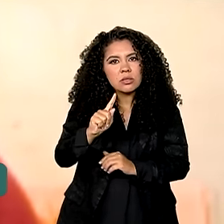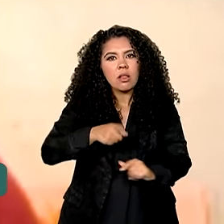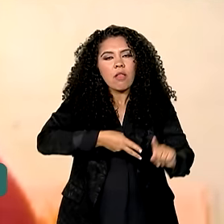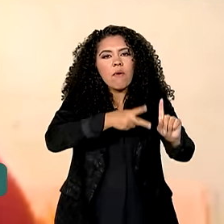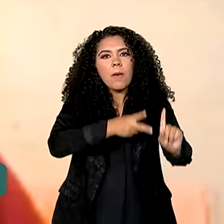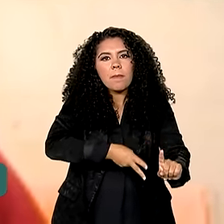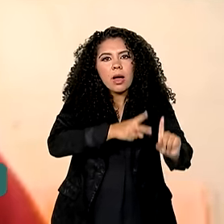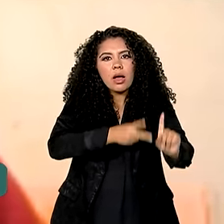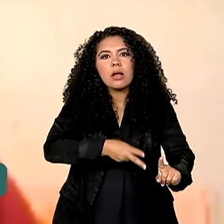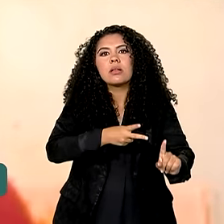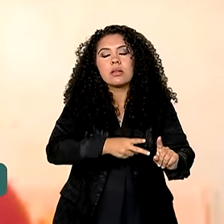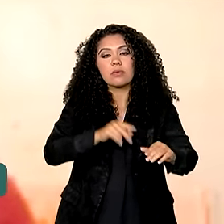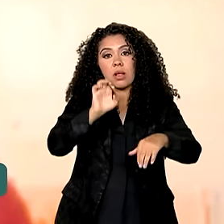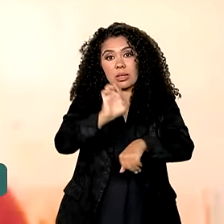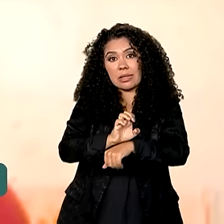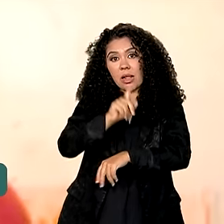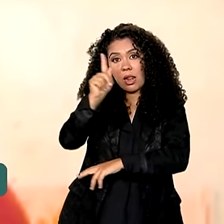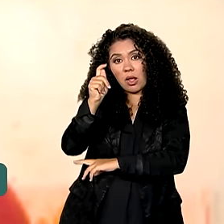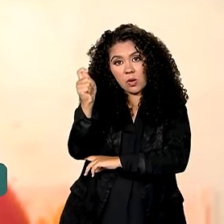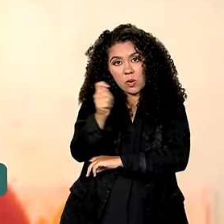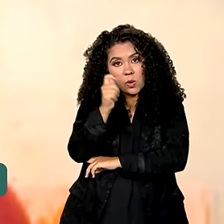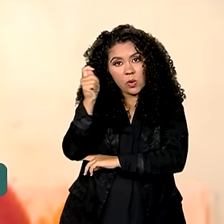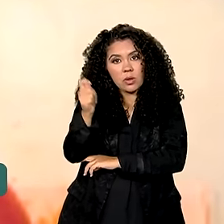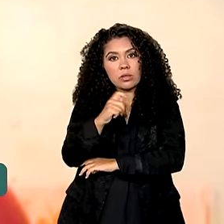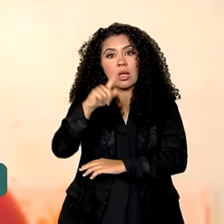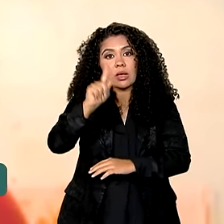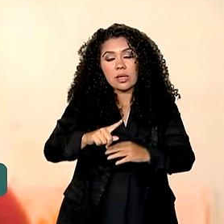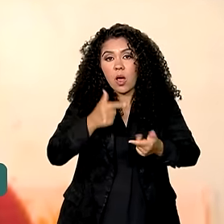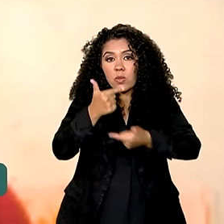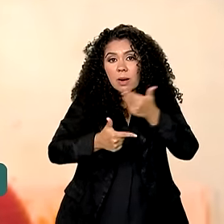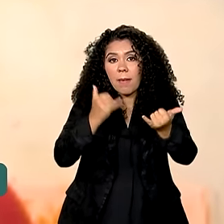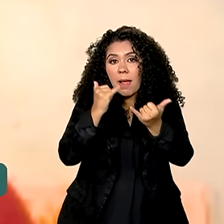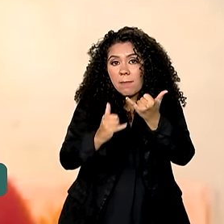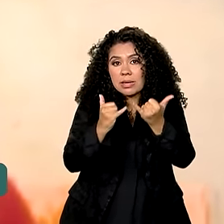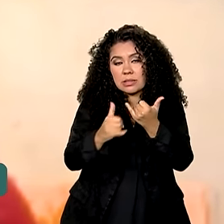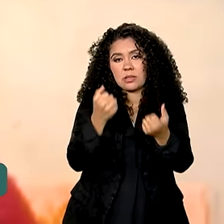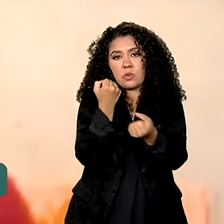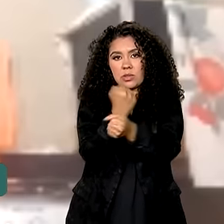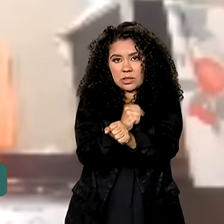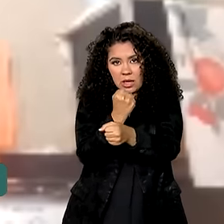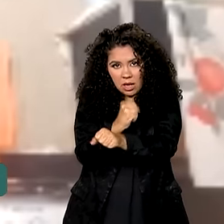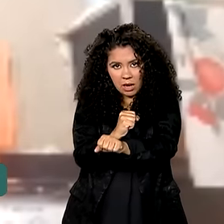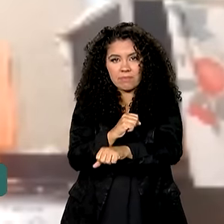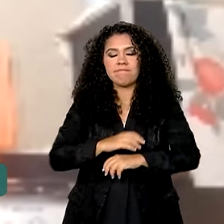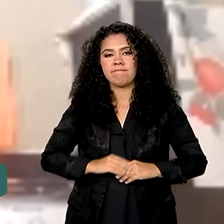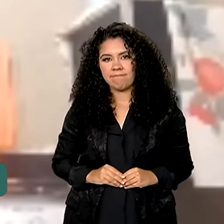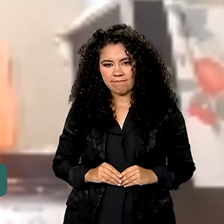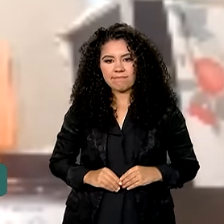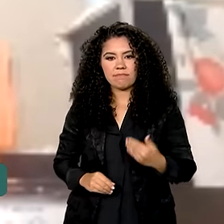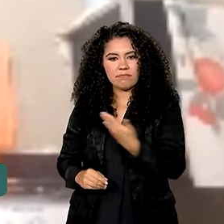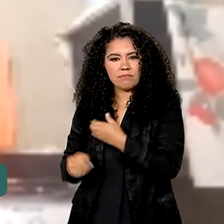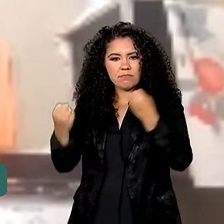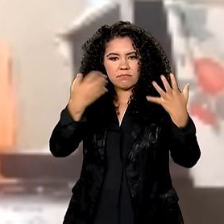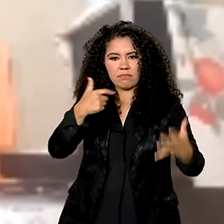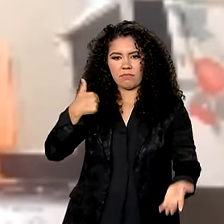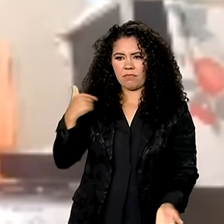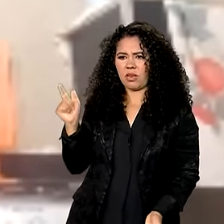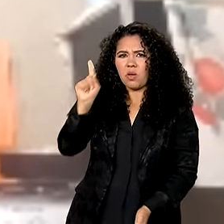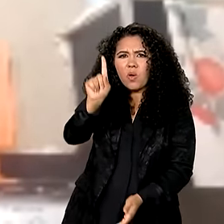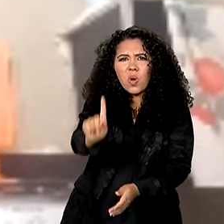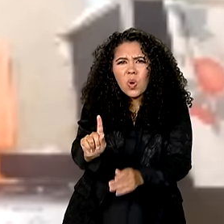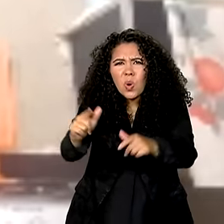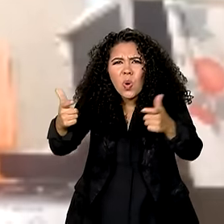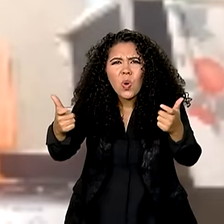vinícola no Rio Grande do Sul sob o regime de trabalho análogo à escravidão. Quando eu chego lá, era um cubico,